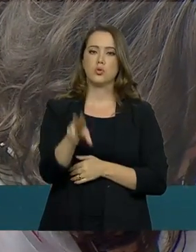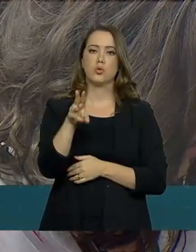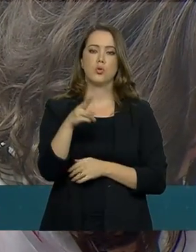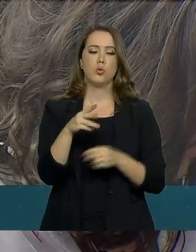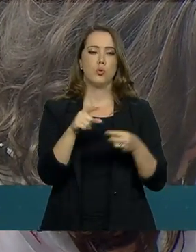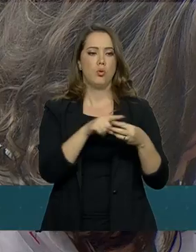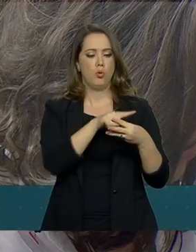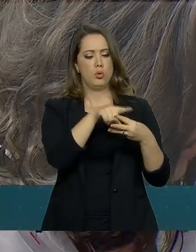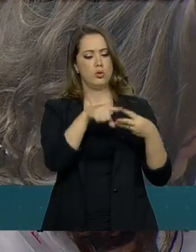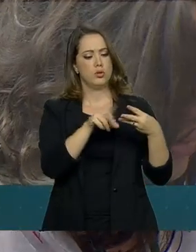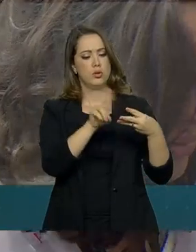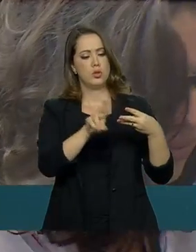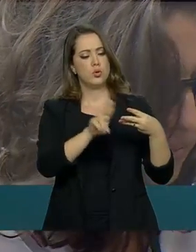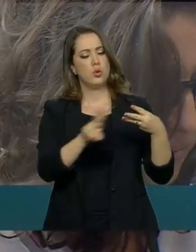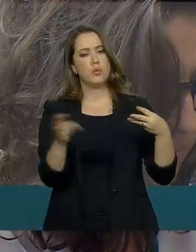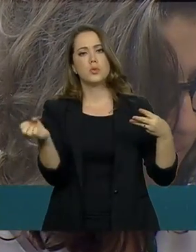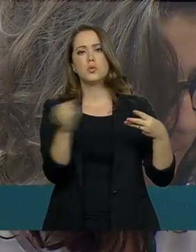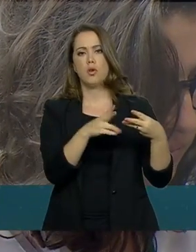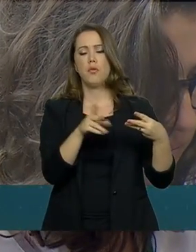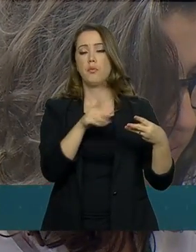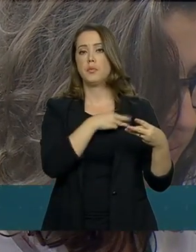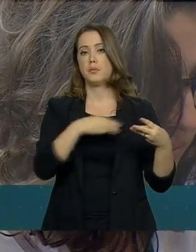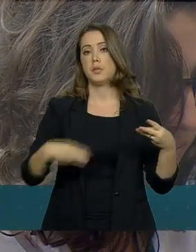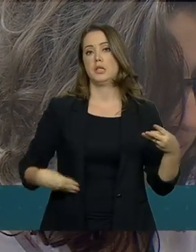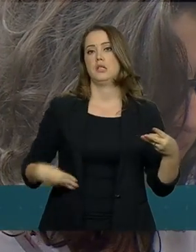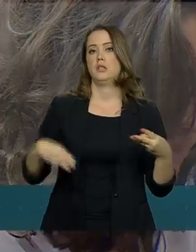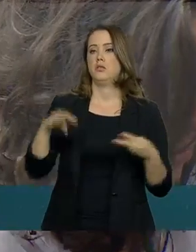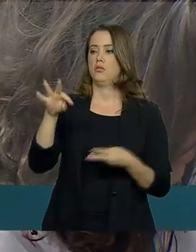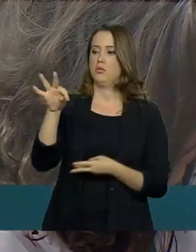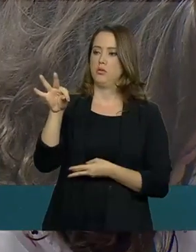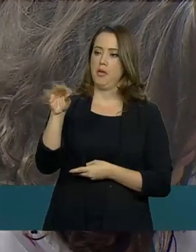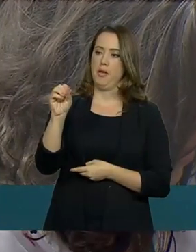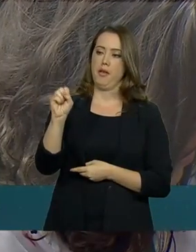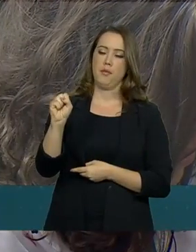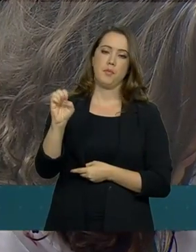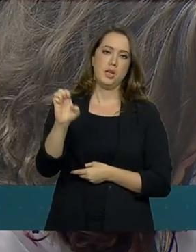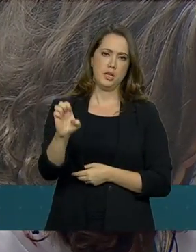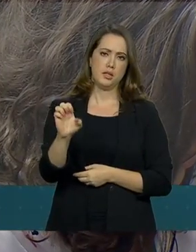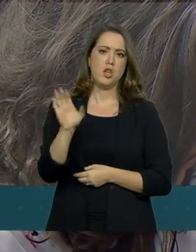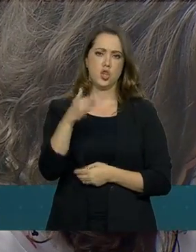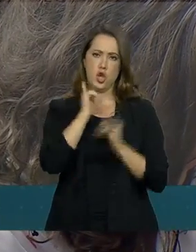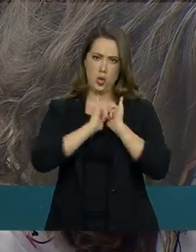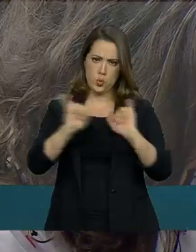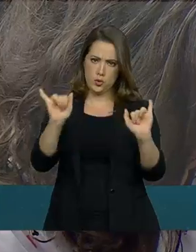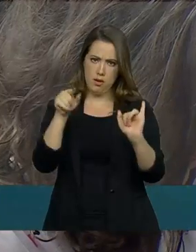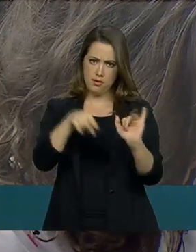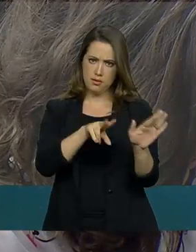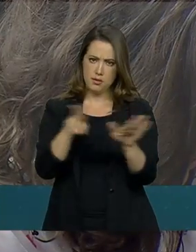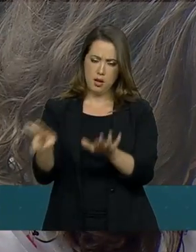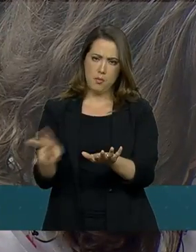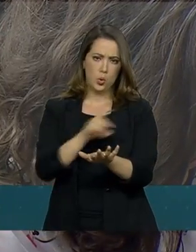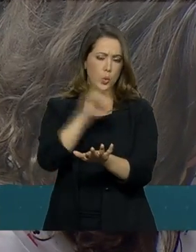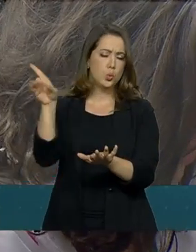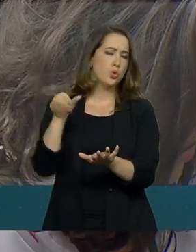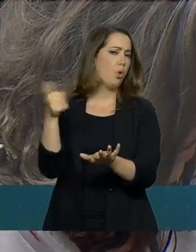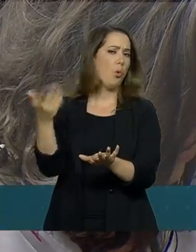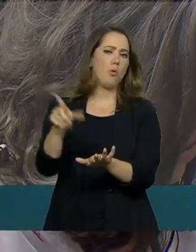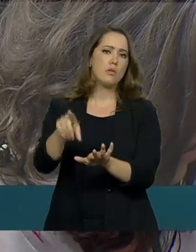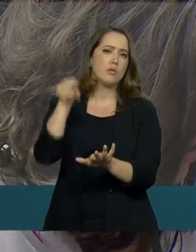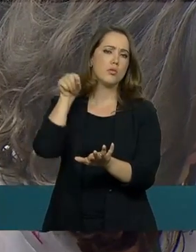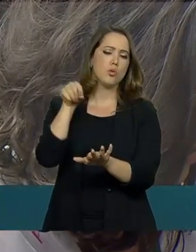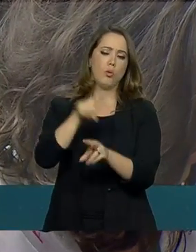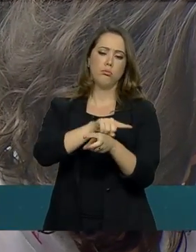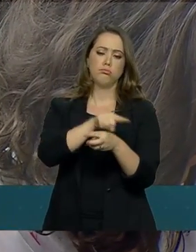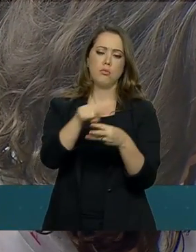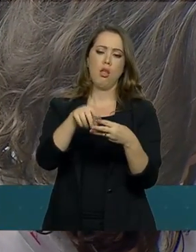novo ministro do TSE. Queria saber se o presidente vai anunciar ainda essa semana, ou já tem um dia previsto para essa nomeação do